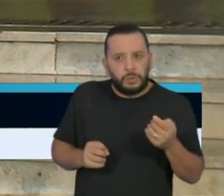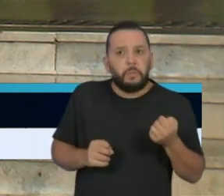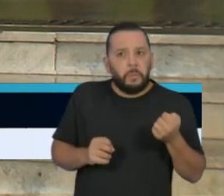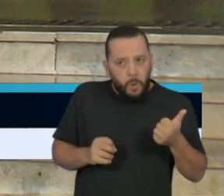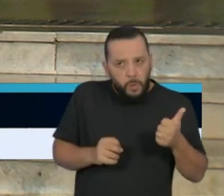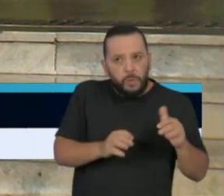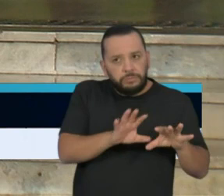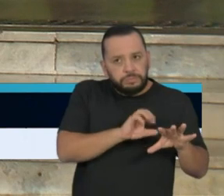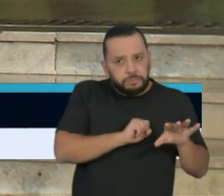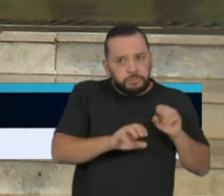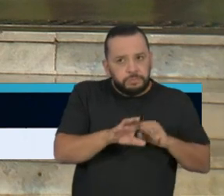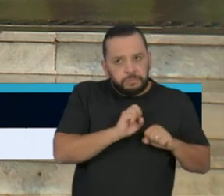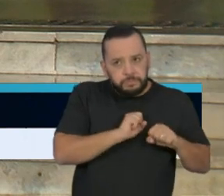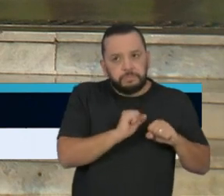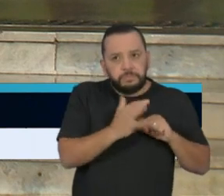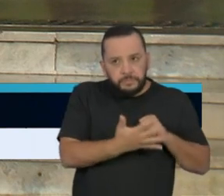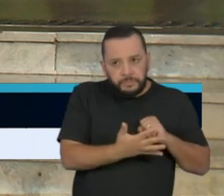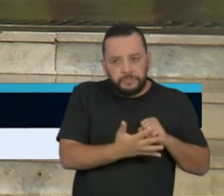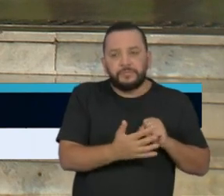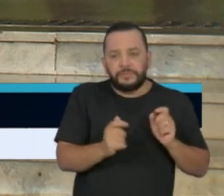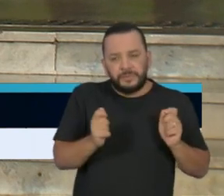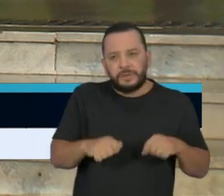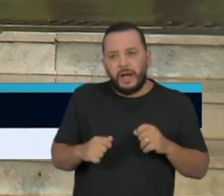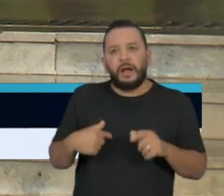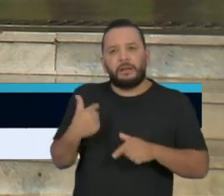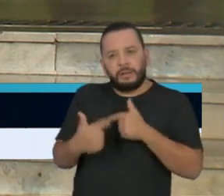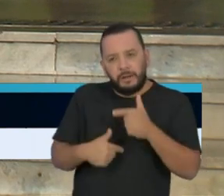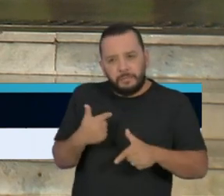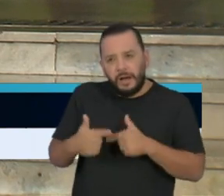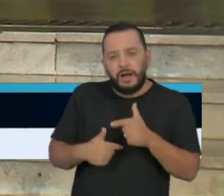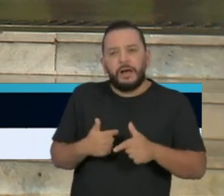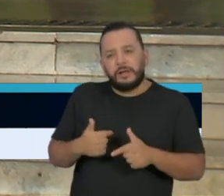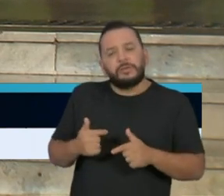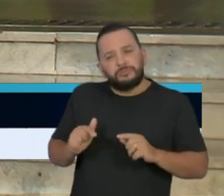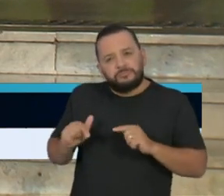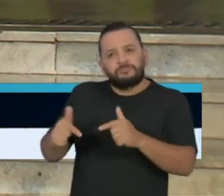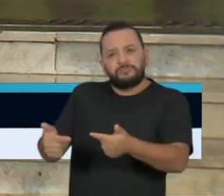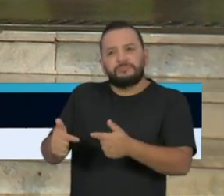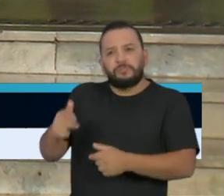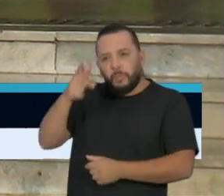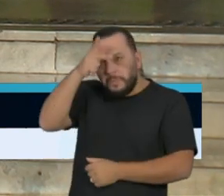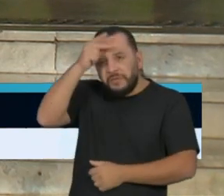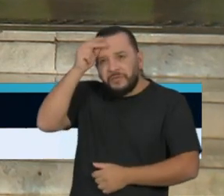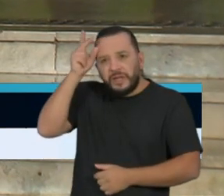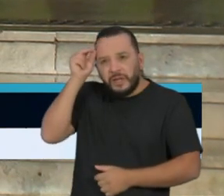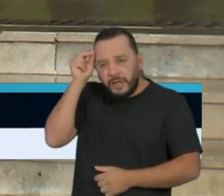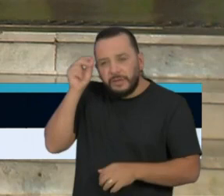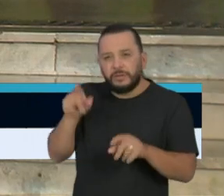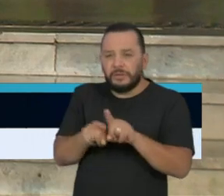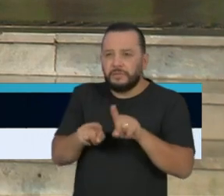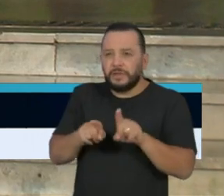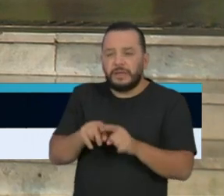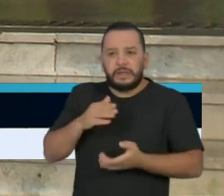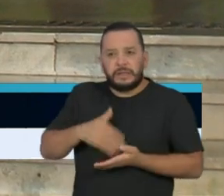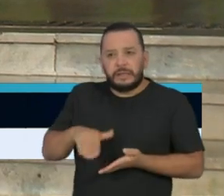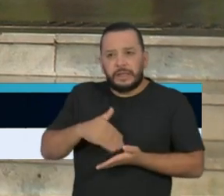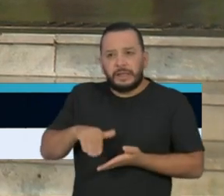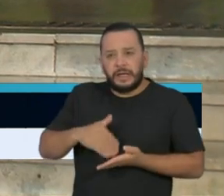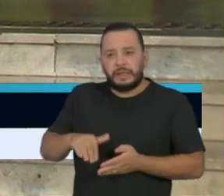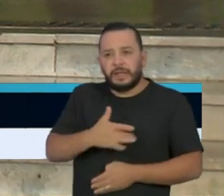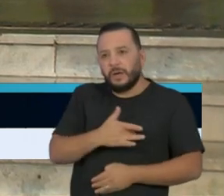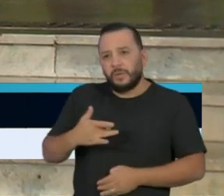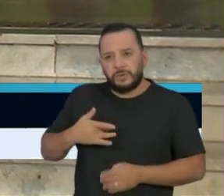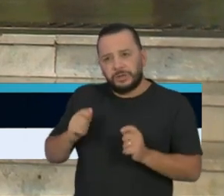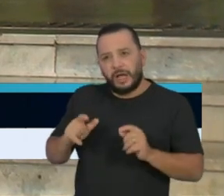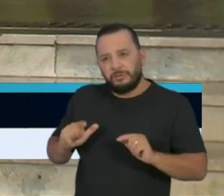a execução do trabalho do prefeito, do secretário de saúde, com relação ao enfrentamento da